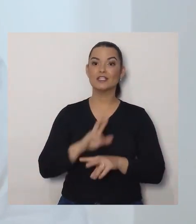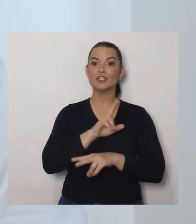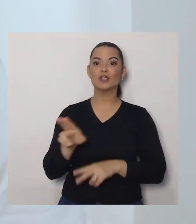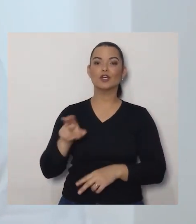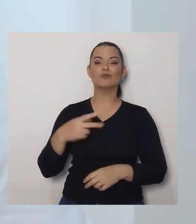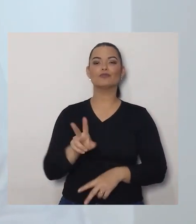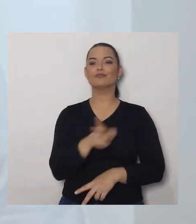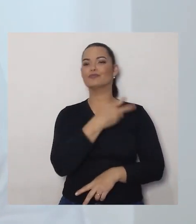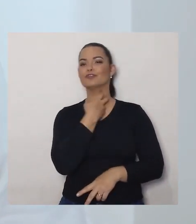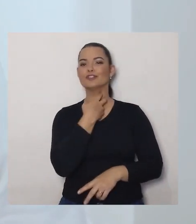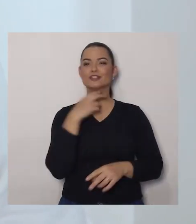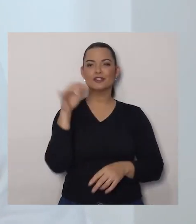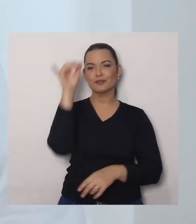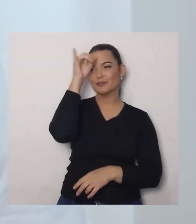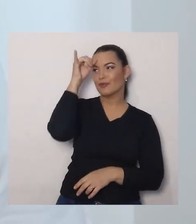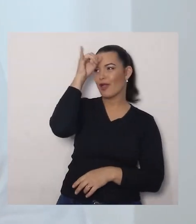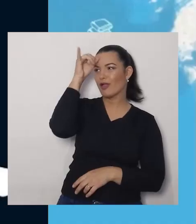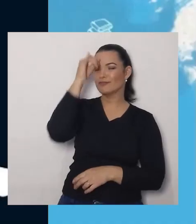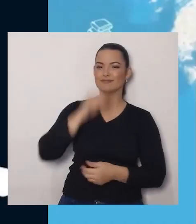Bobo.